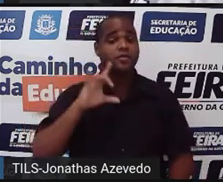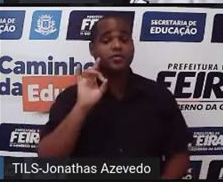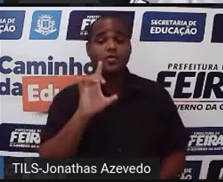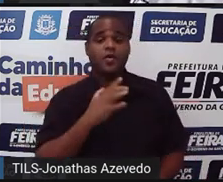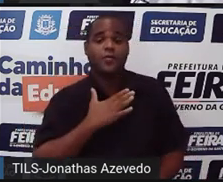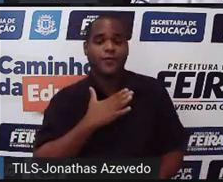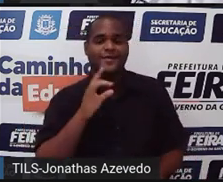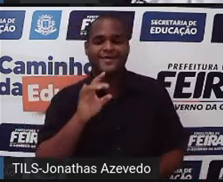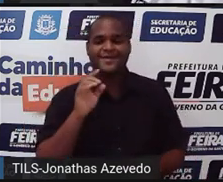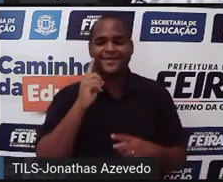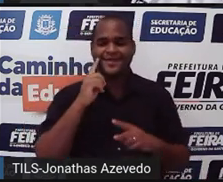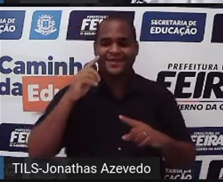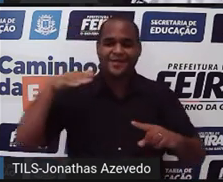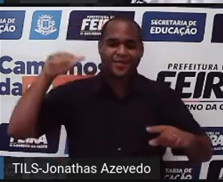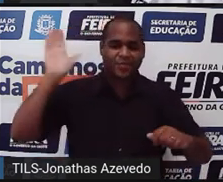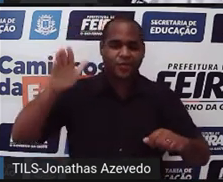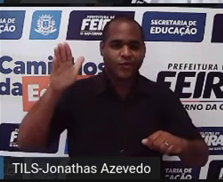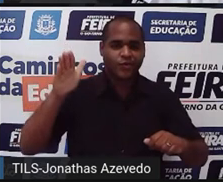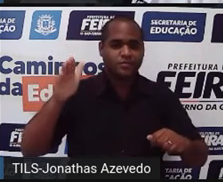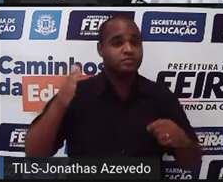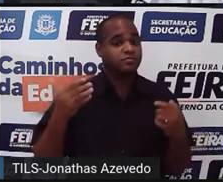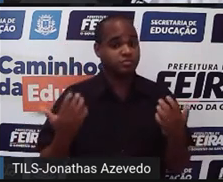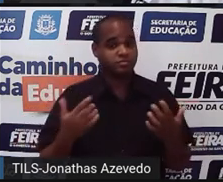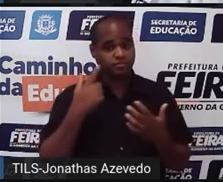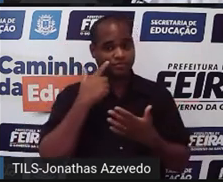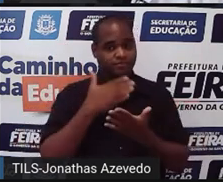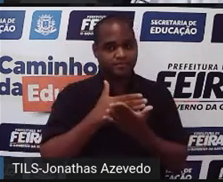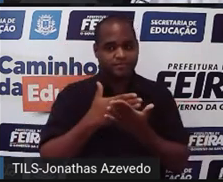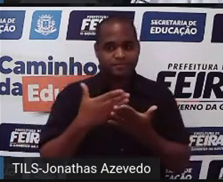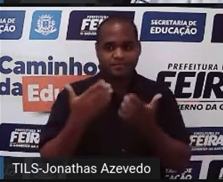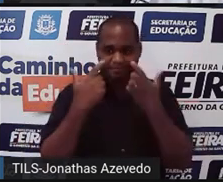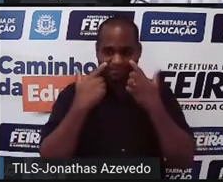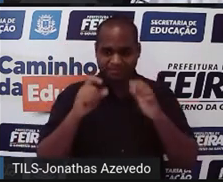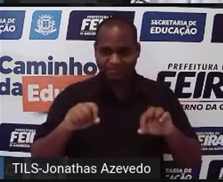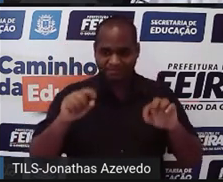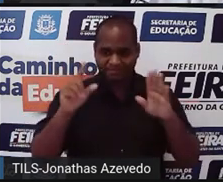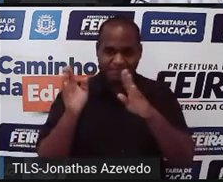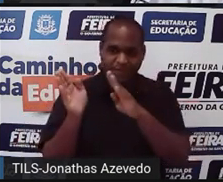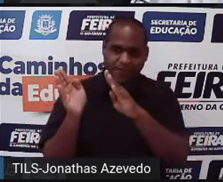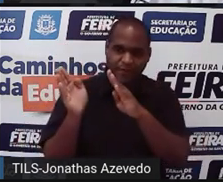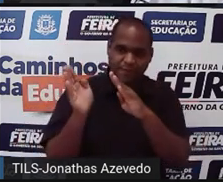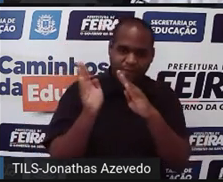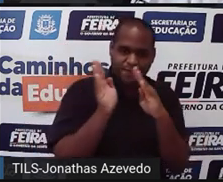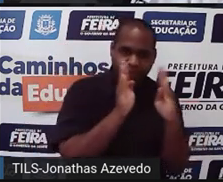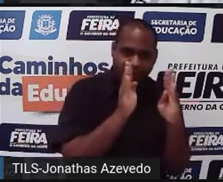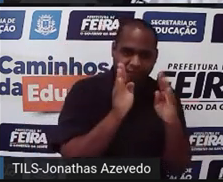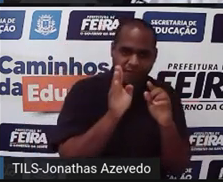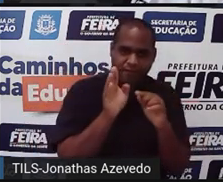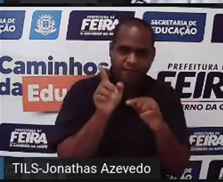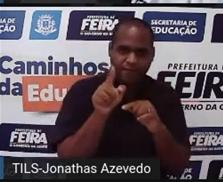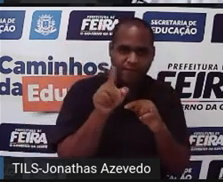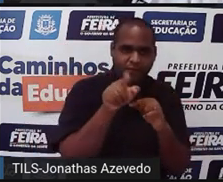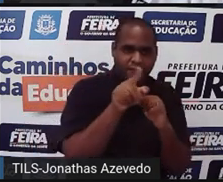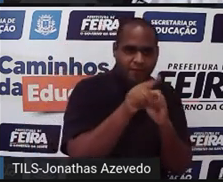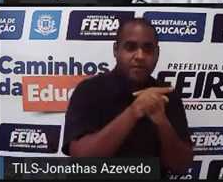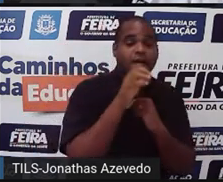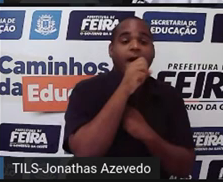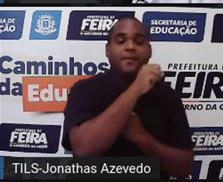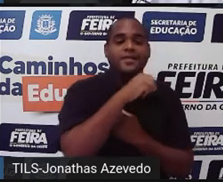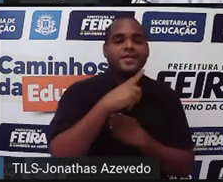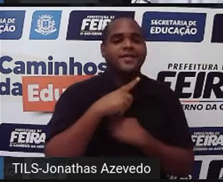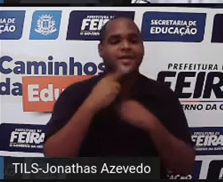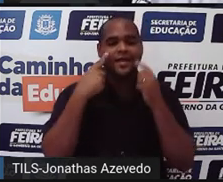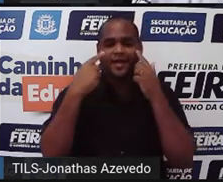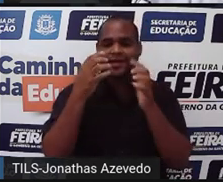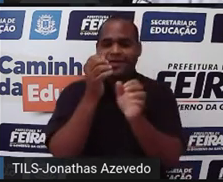gosta de vôlei. Então eu vou dar uma adiantadazinha tá bom? Vai aparecer logo todas essas quantidades certo? Aqui